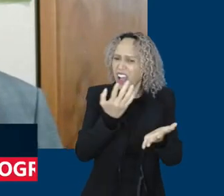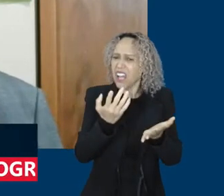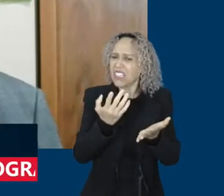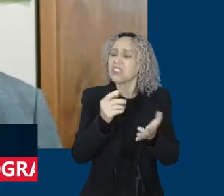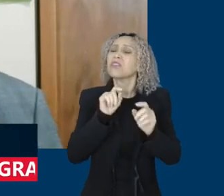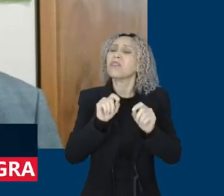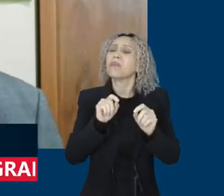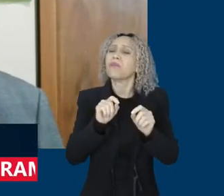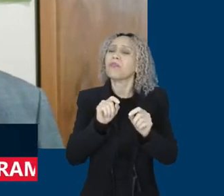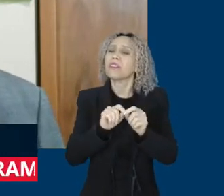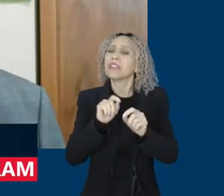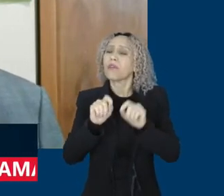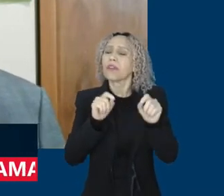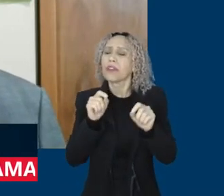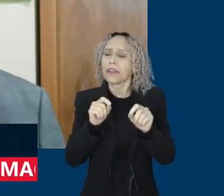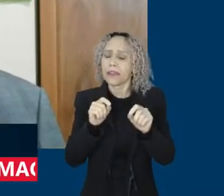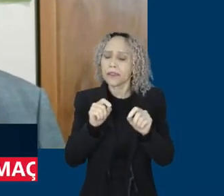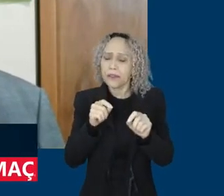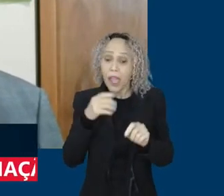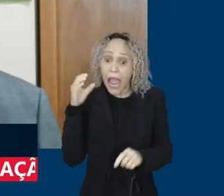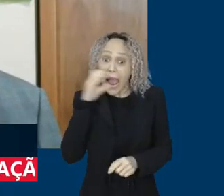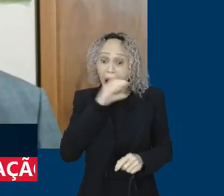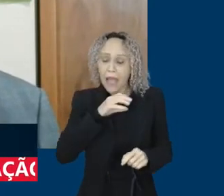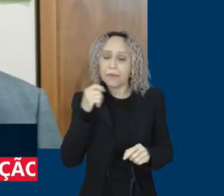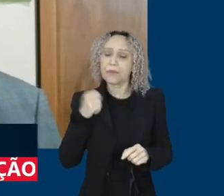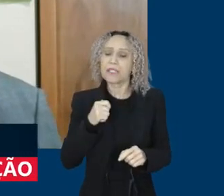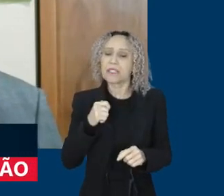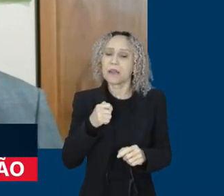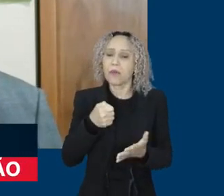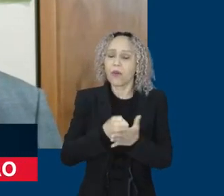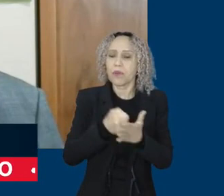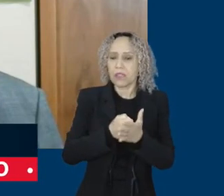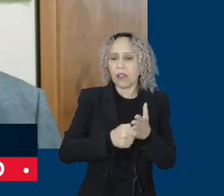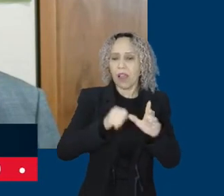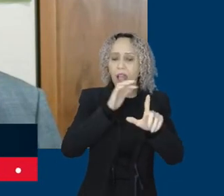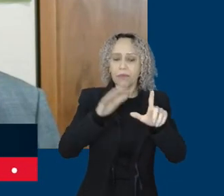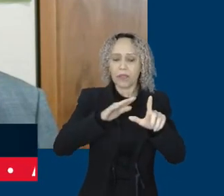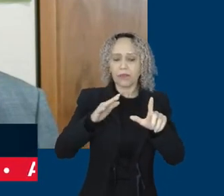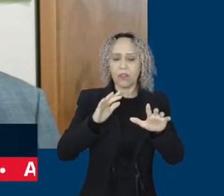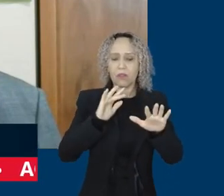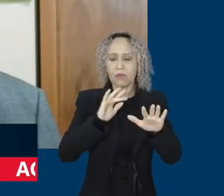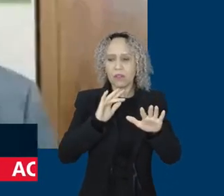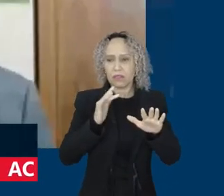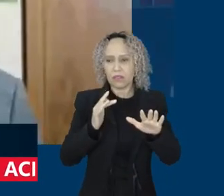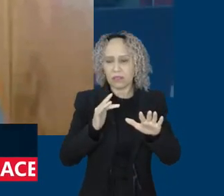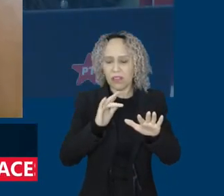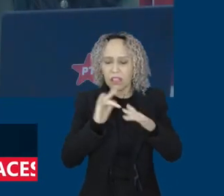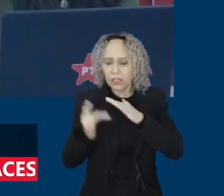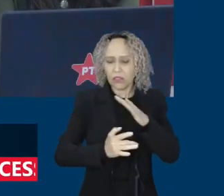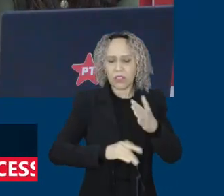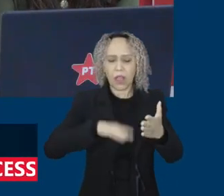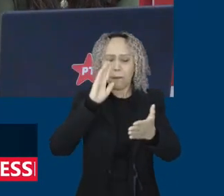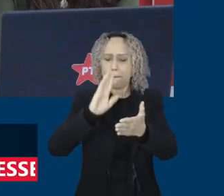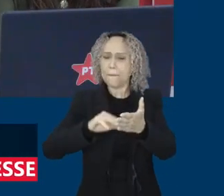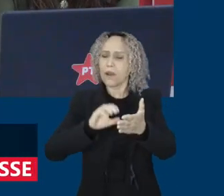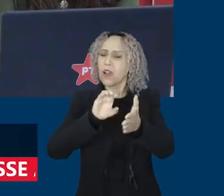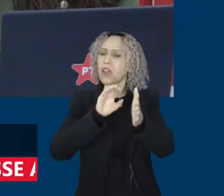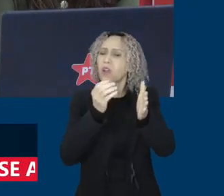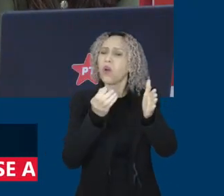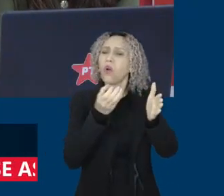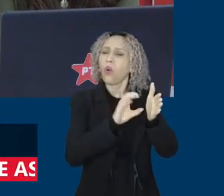conteúdo postado. O que não pode fazer são aqueles crimes